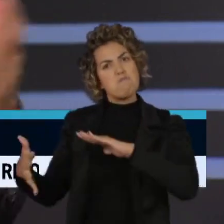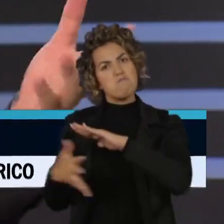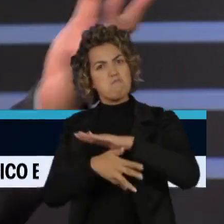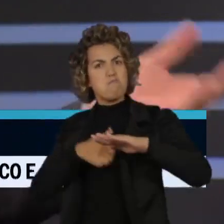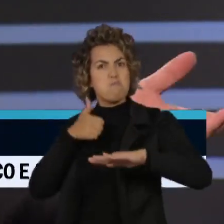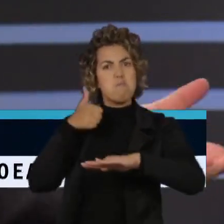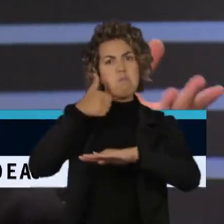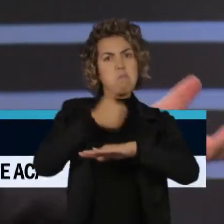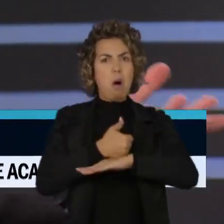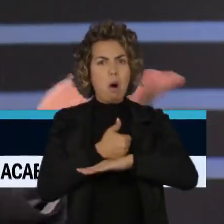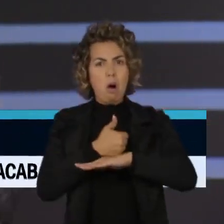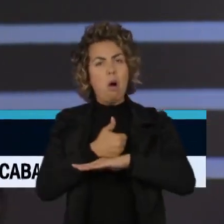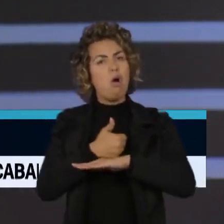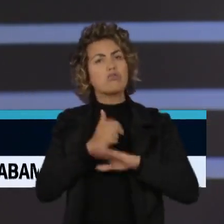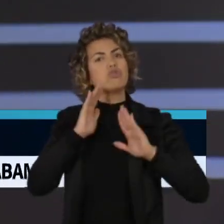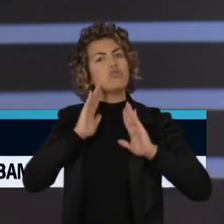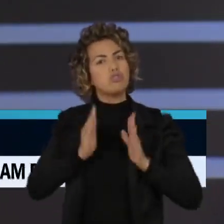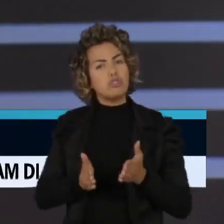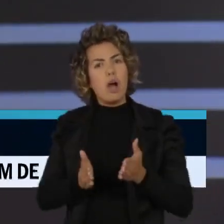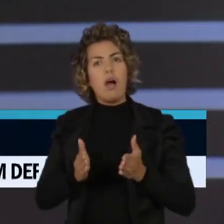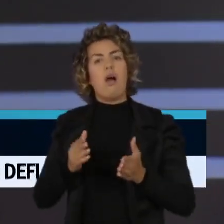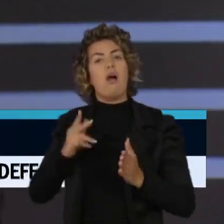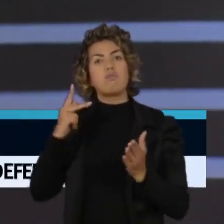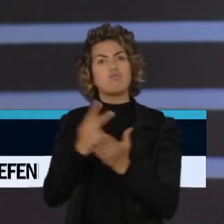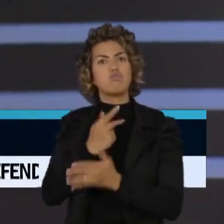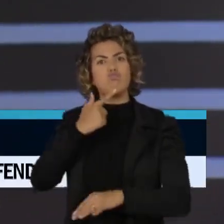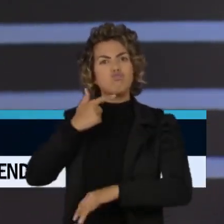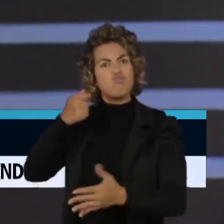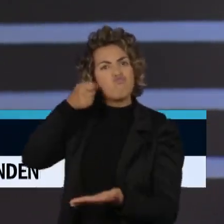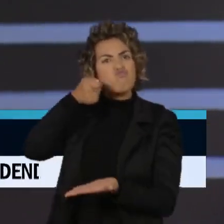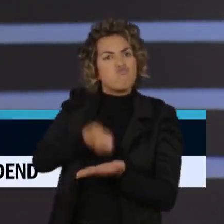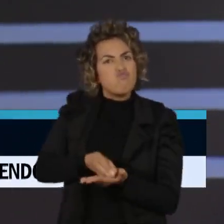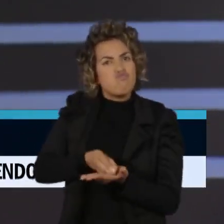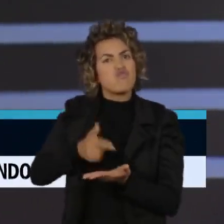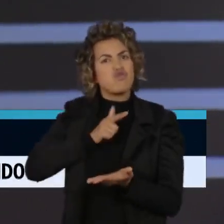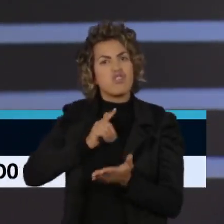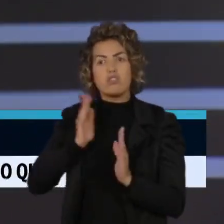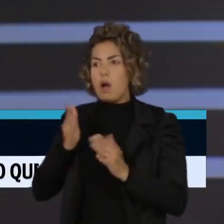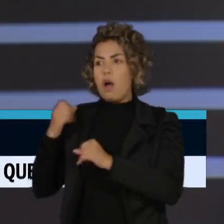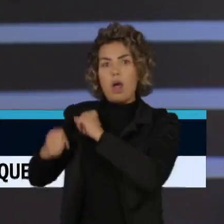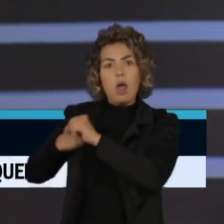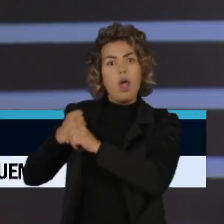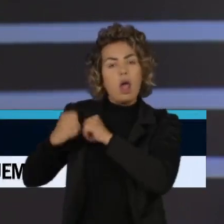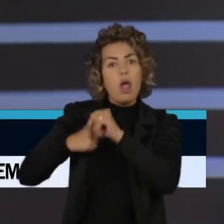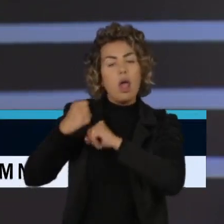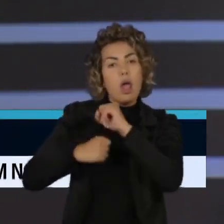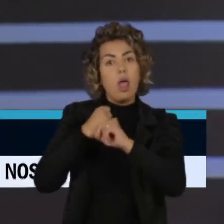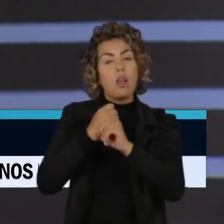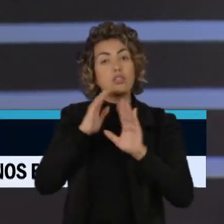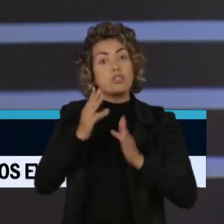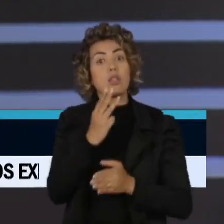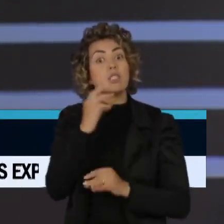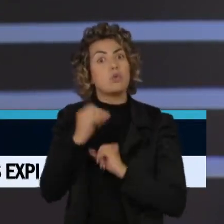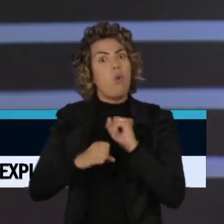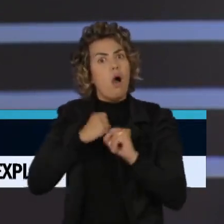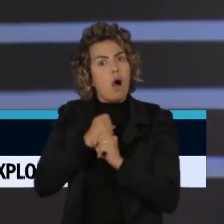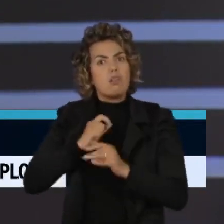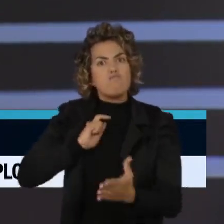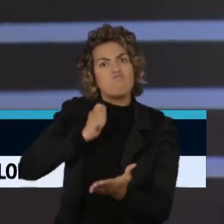depois de três décadas de ditadura, assume um governo civil de transição, fica dois aninhos, golpe de Estado.